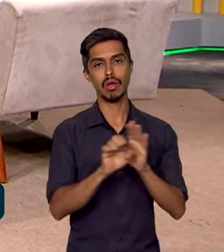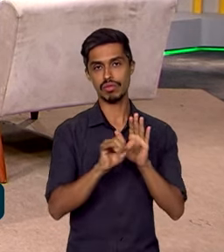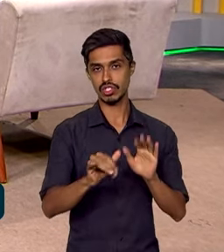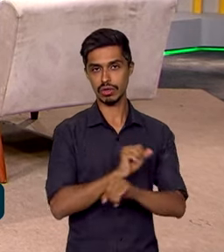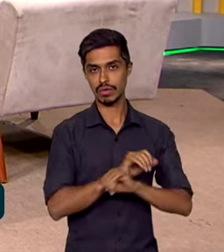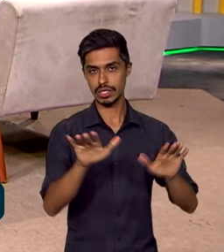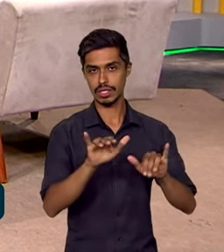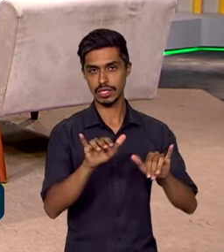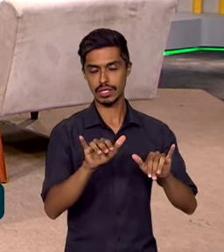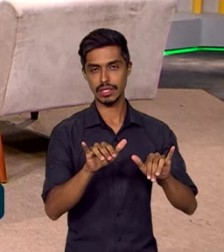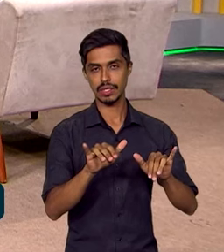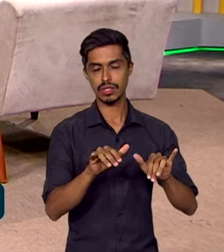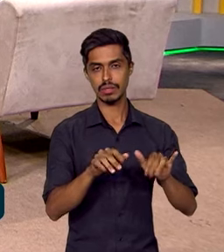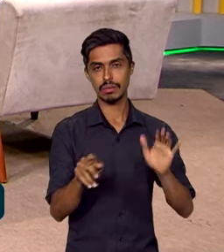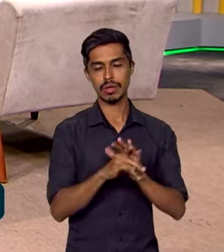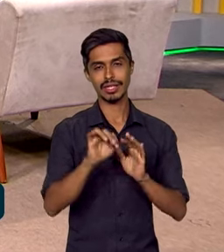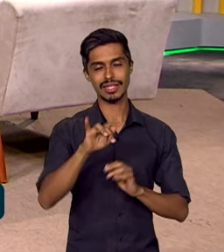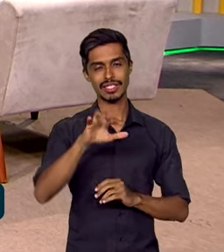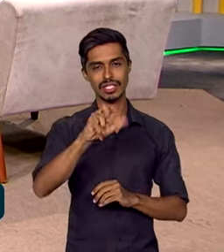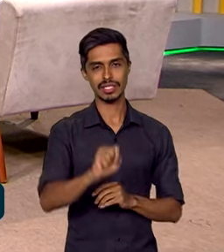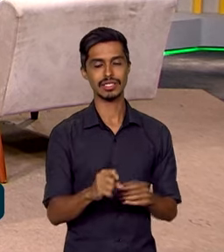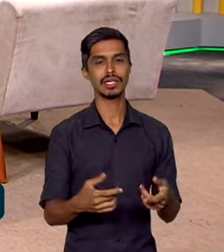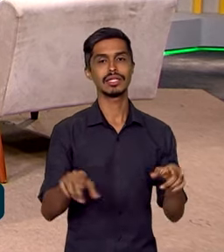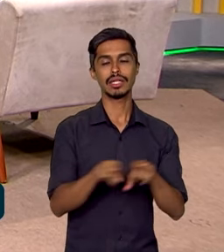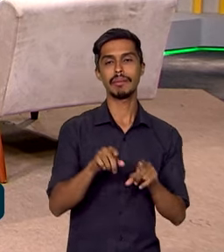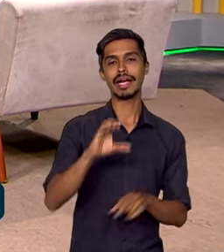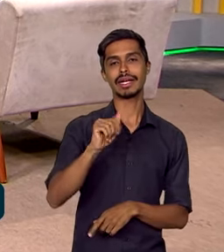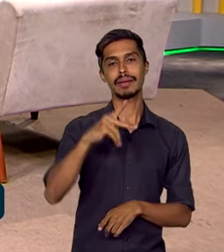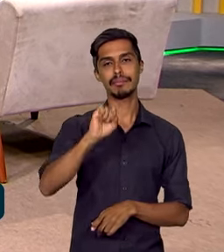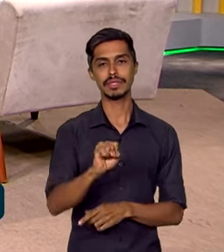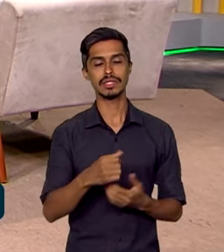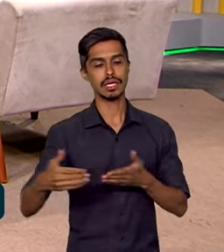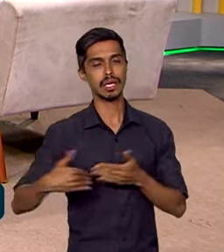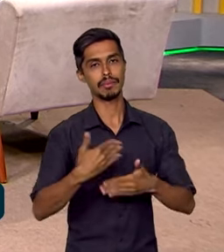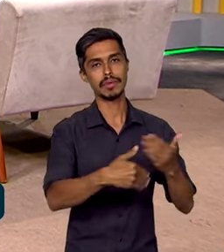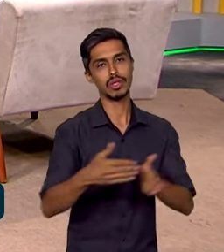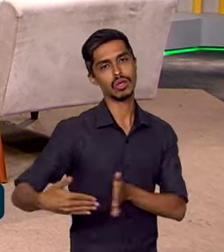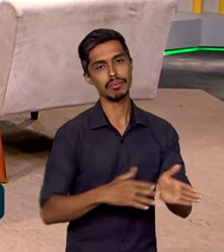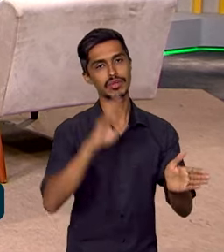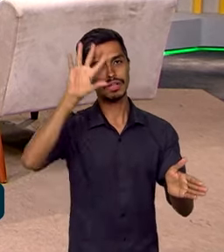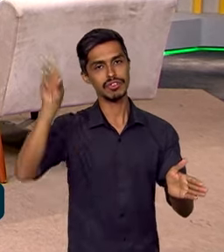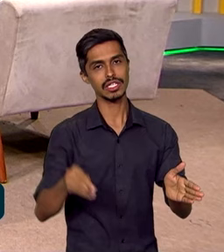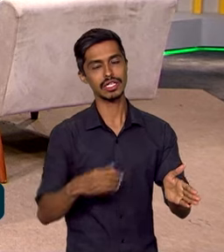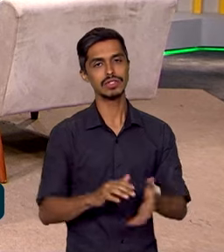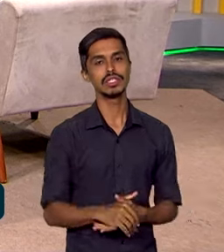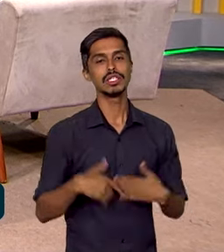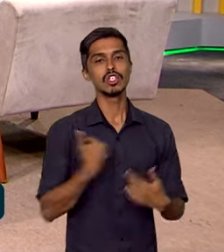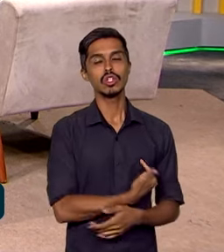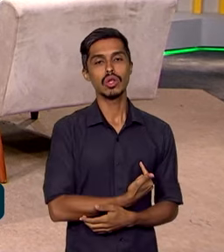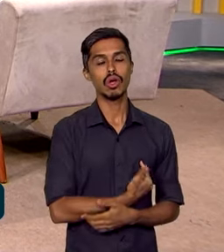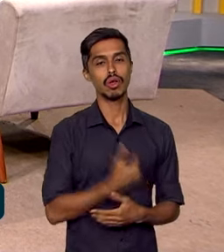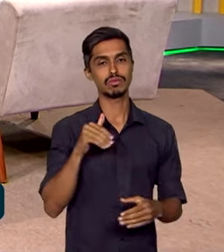do Atlânticas, a Capes, a nossa parceria para os caminhos americanos, então agora a gente vai botar